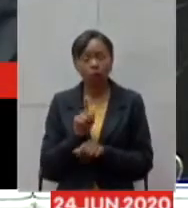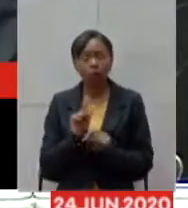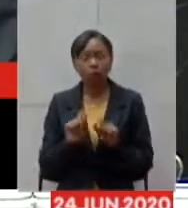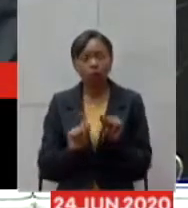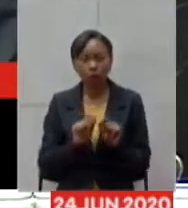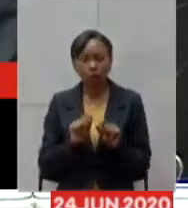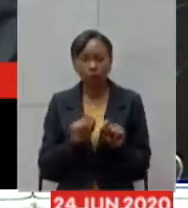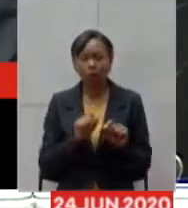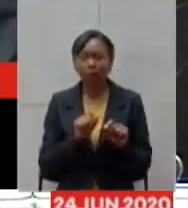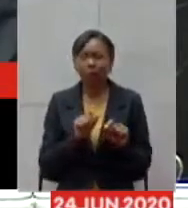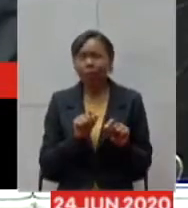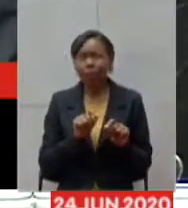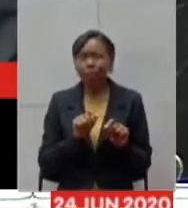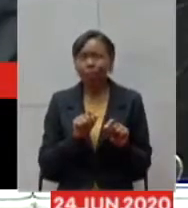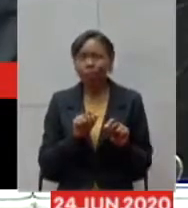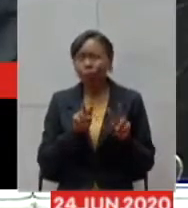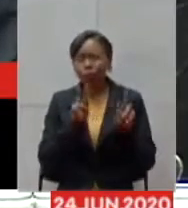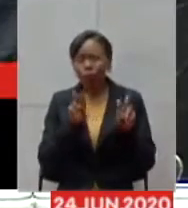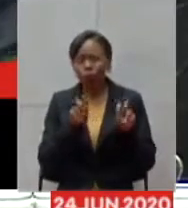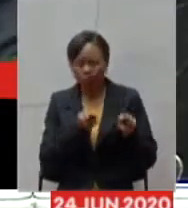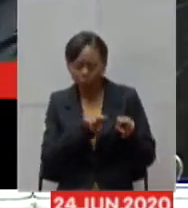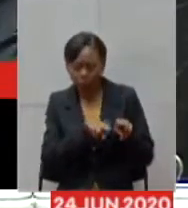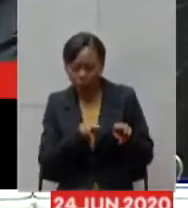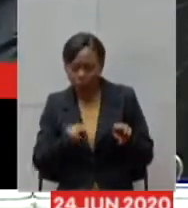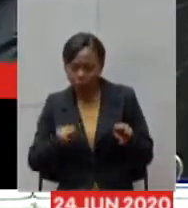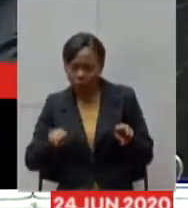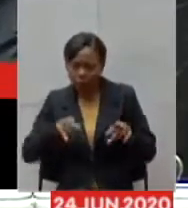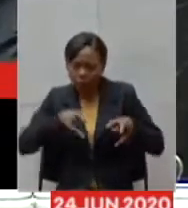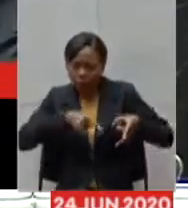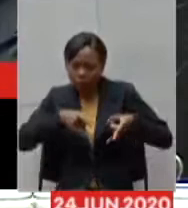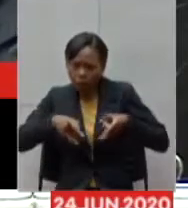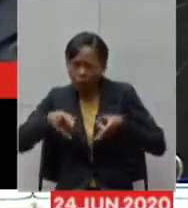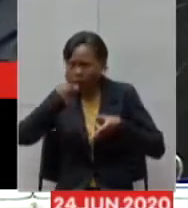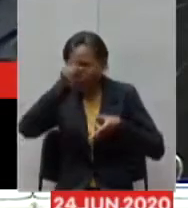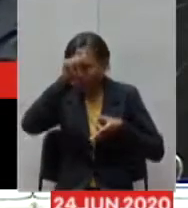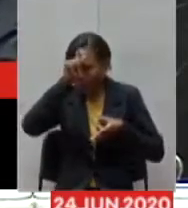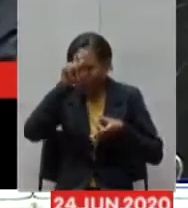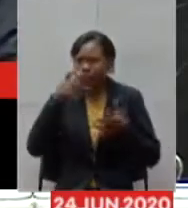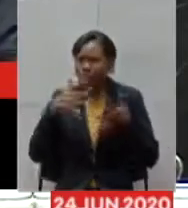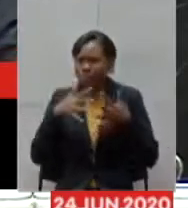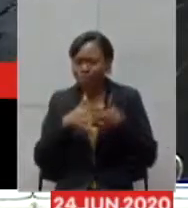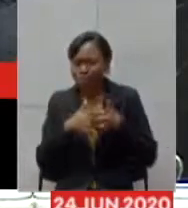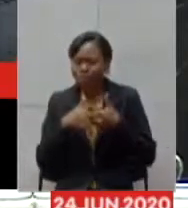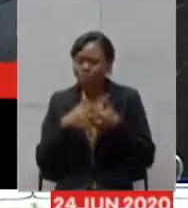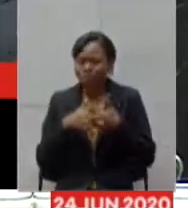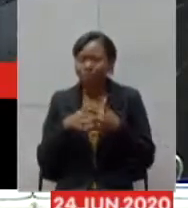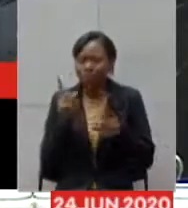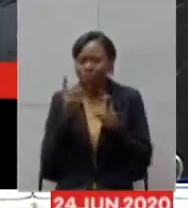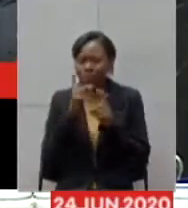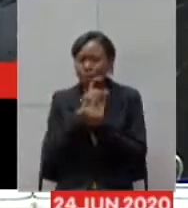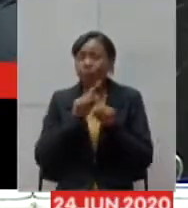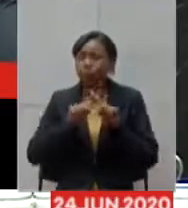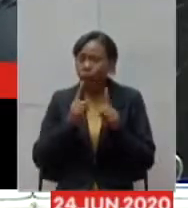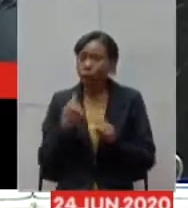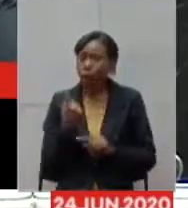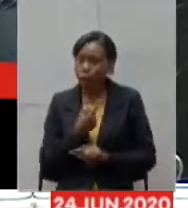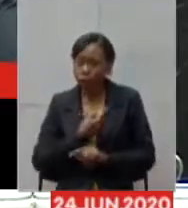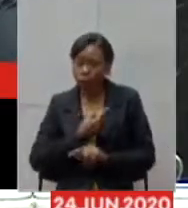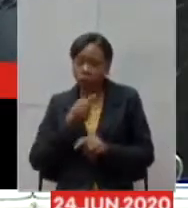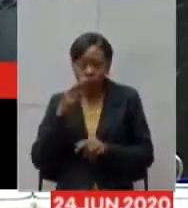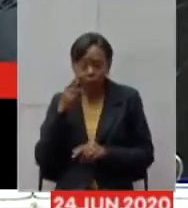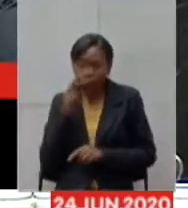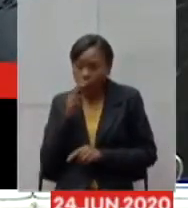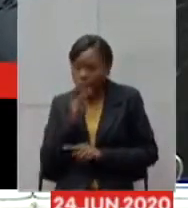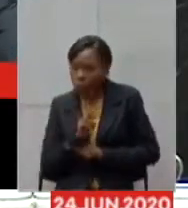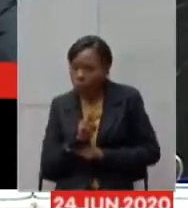é complexa ela depende da alimentação da ponta mas diariamente a gente vem acompanhando e por outro lado também até o momento